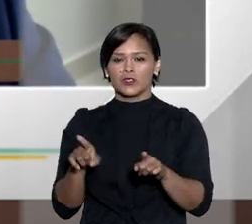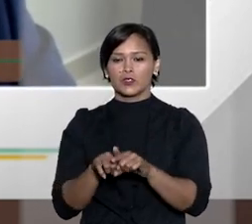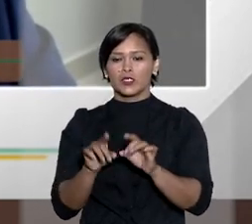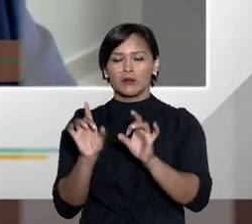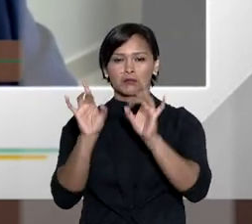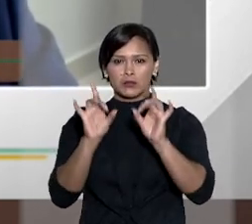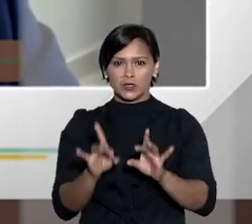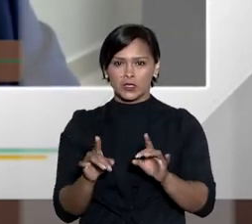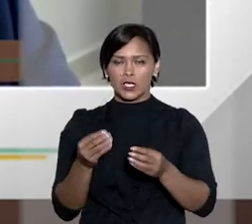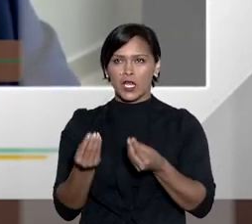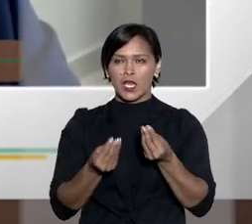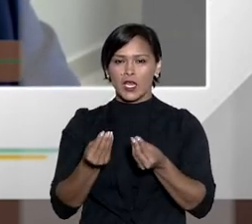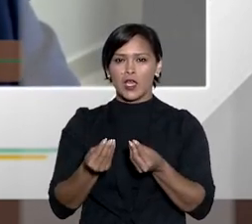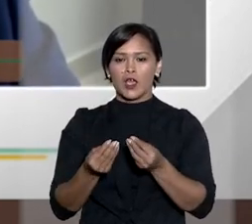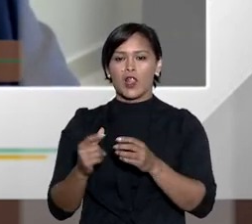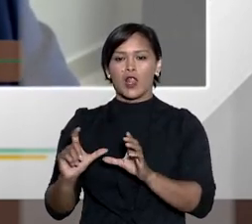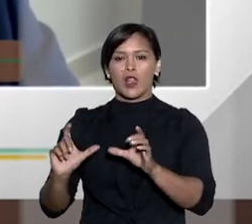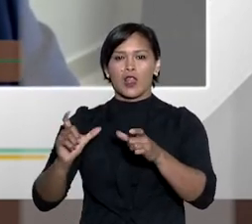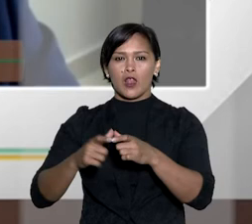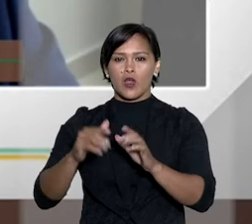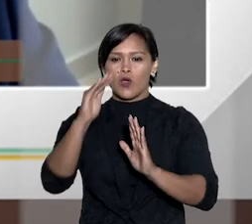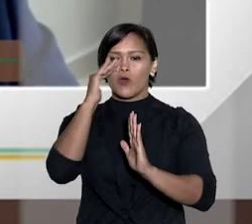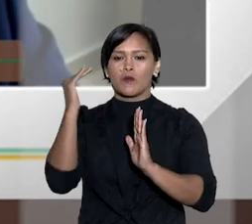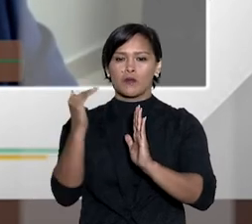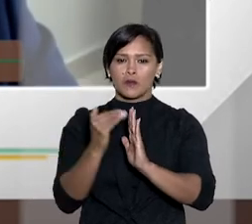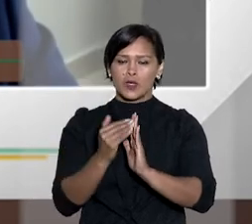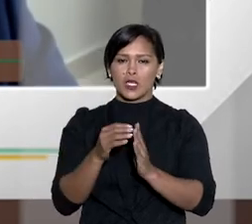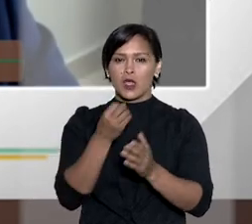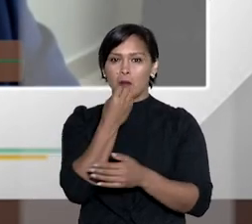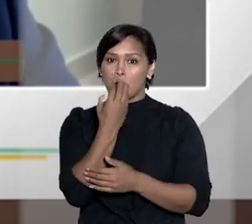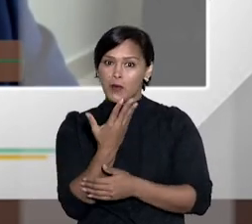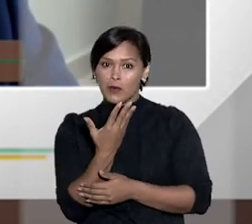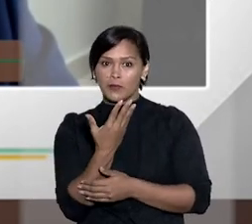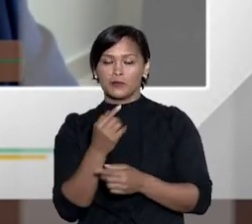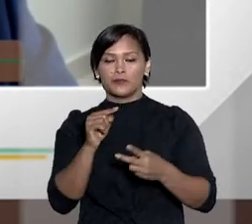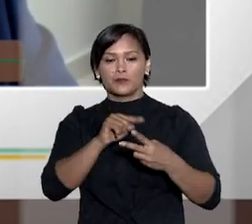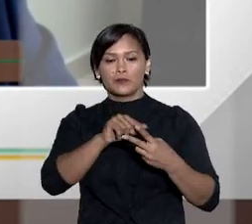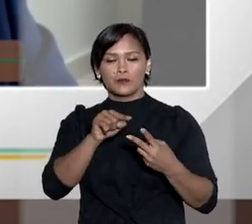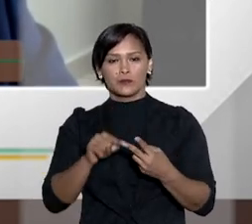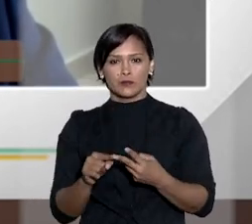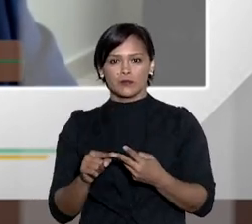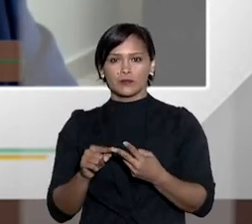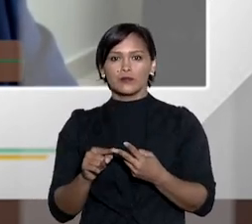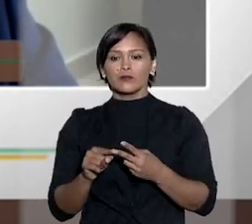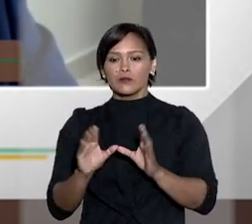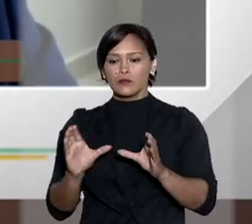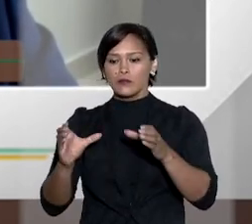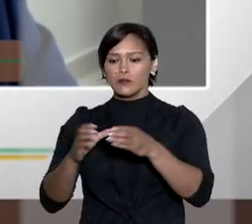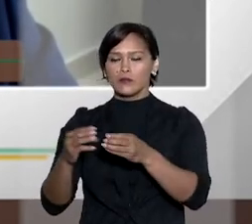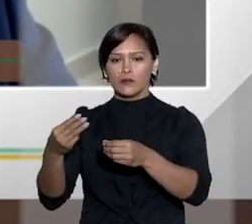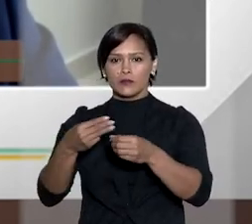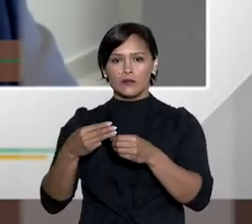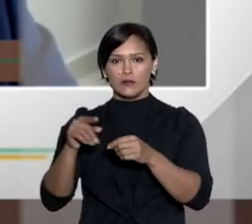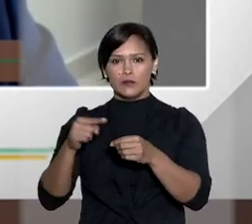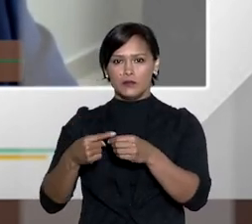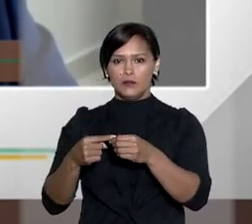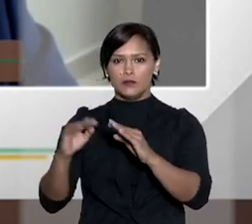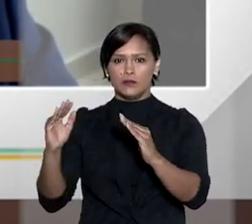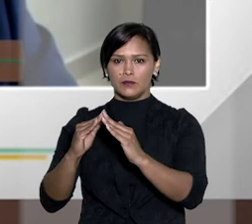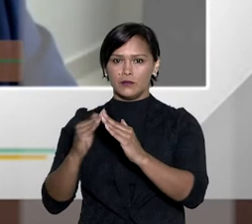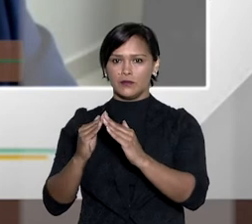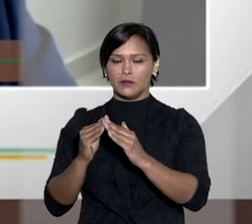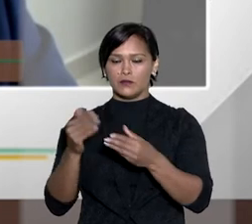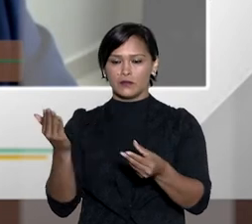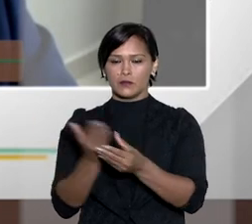mais fácil para ele mas nós temos exceções como local onde a obrigação deve ser satisfeita e